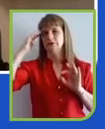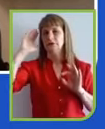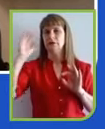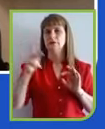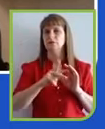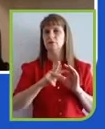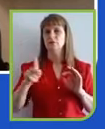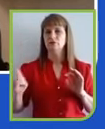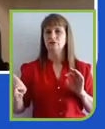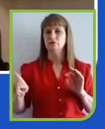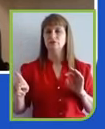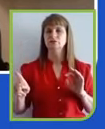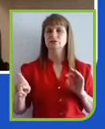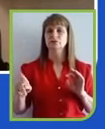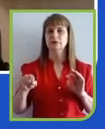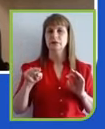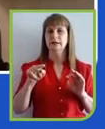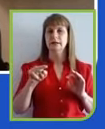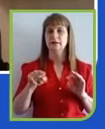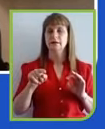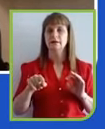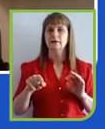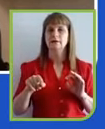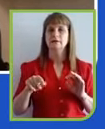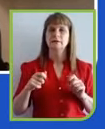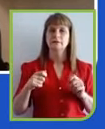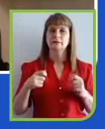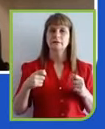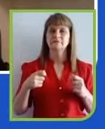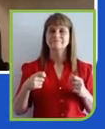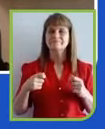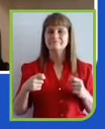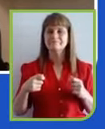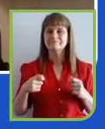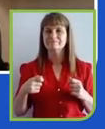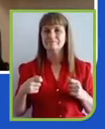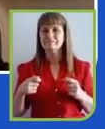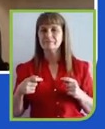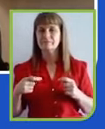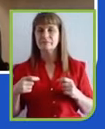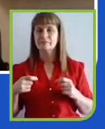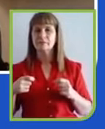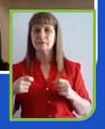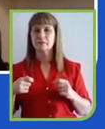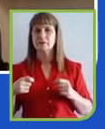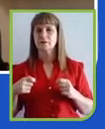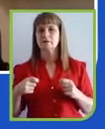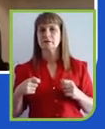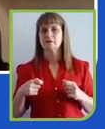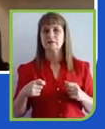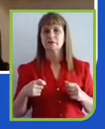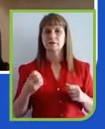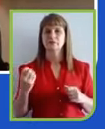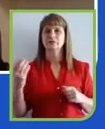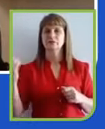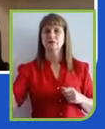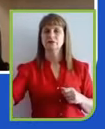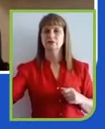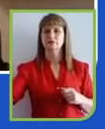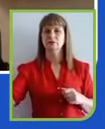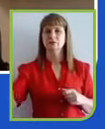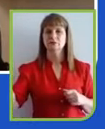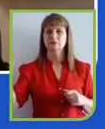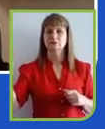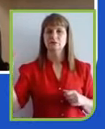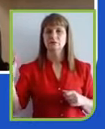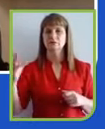todo esse processo. Quanto mais ele estiver engajado, melhor. A questão da gestão